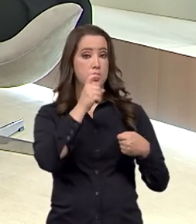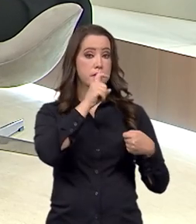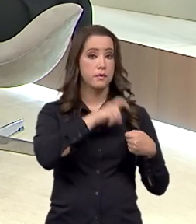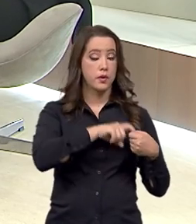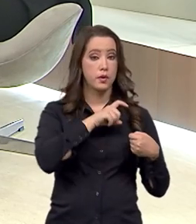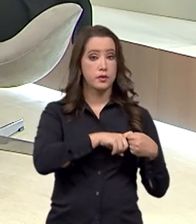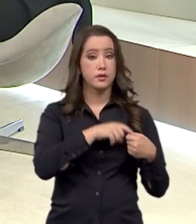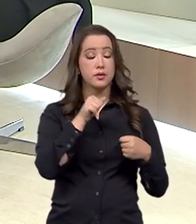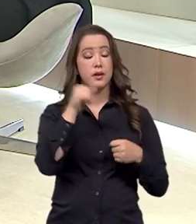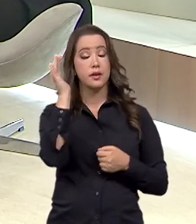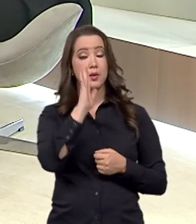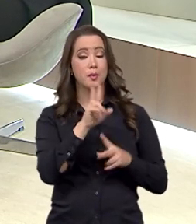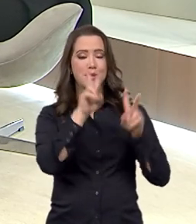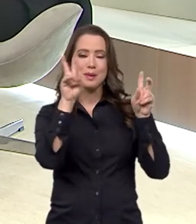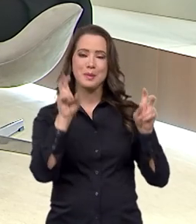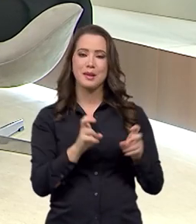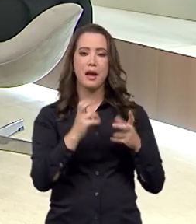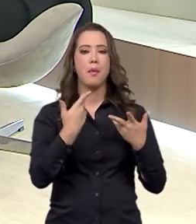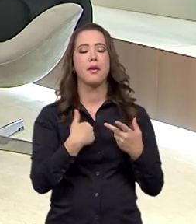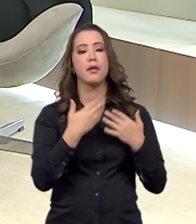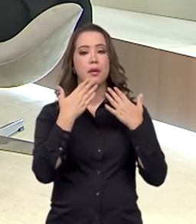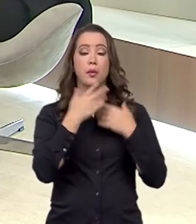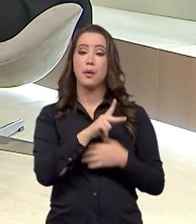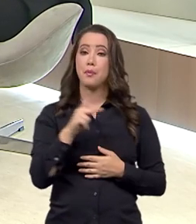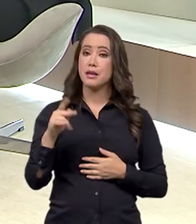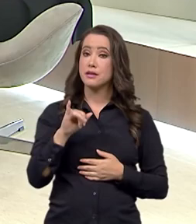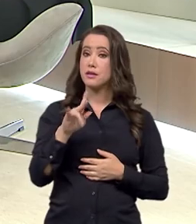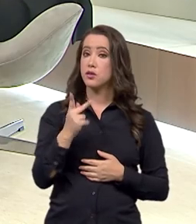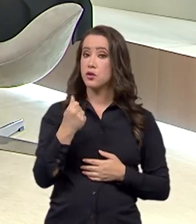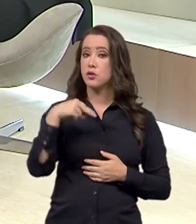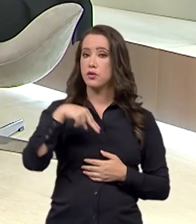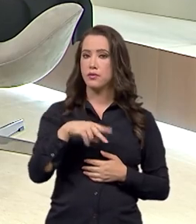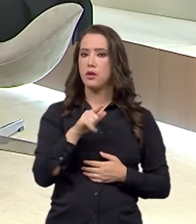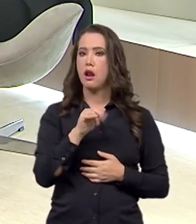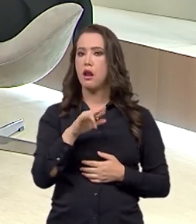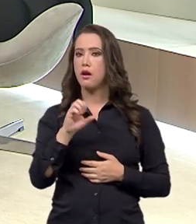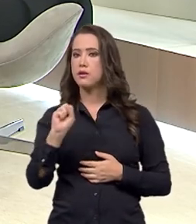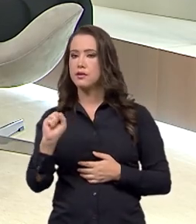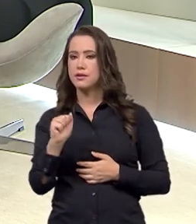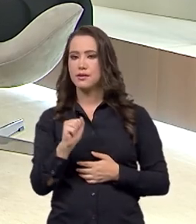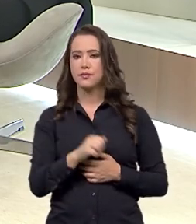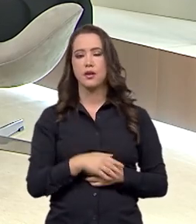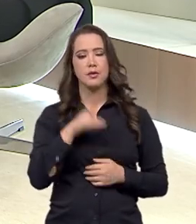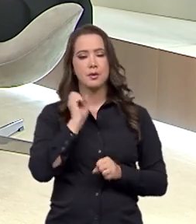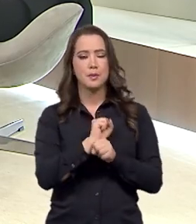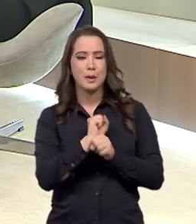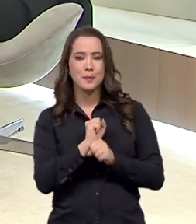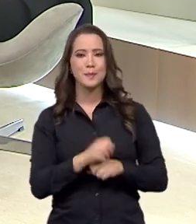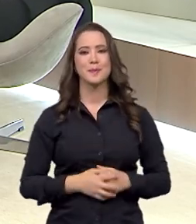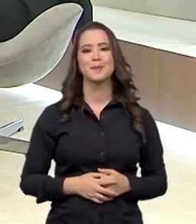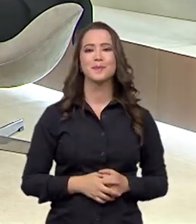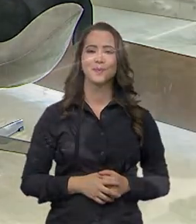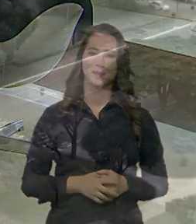voltamos aqui no Brasil em pauta com a presidente do IFAM, Larissa Peixoto. Não saia daí.